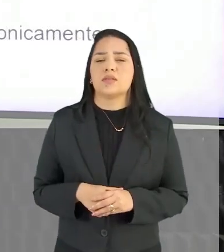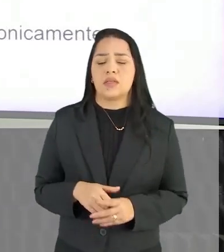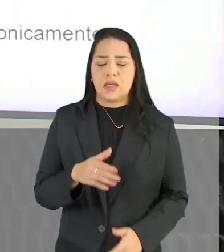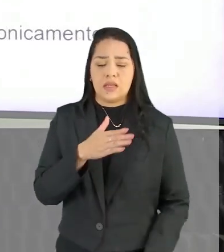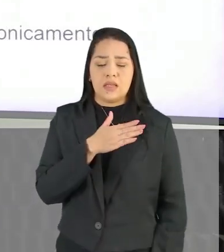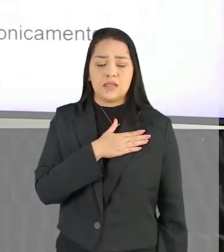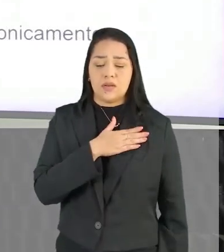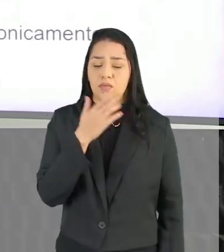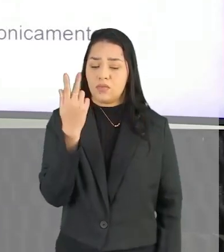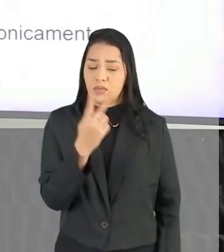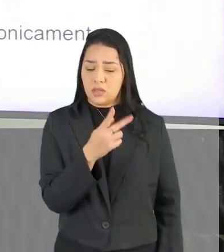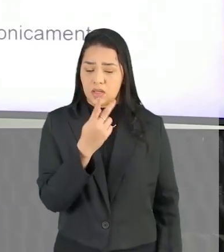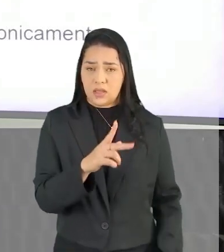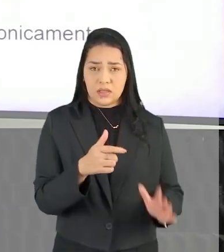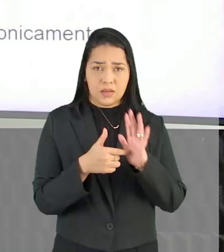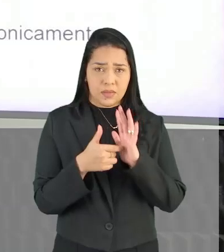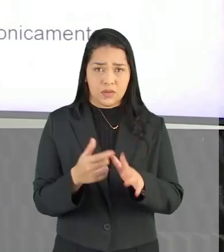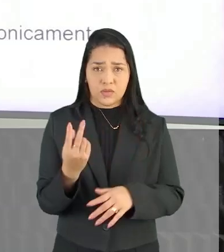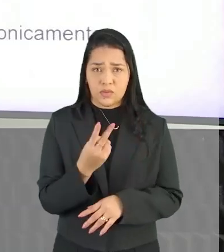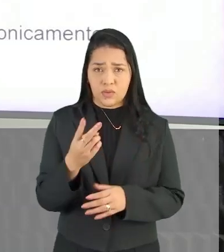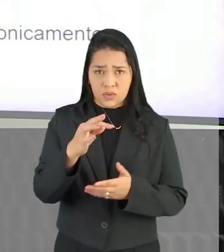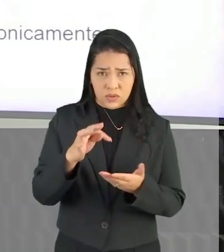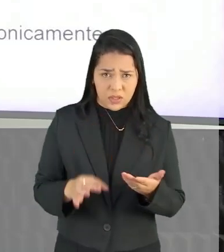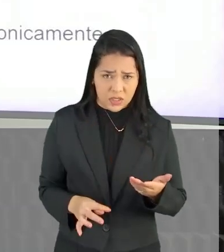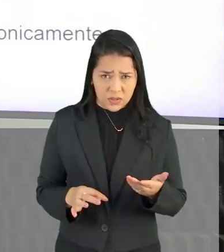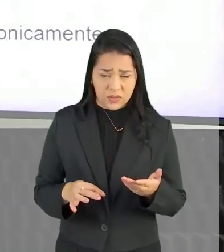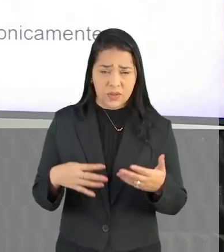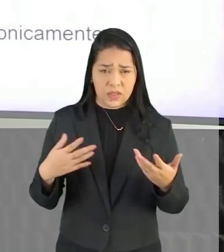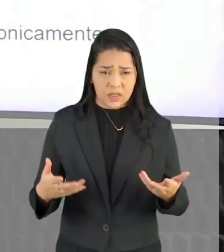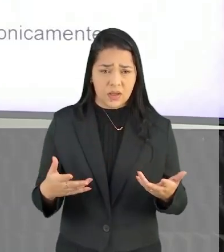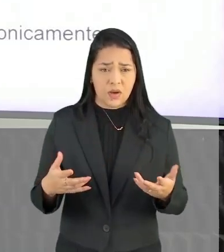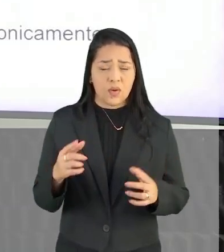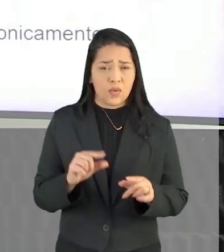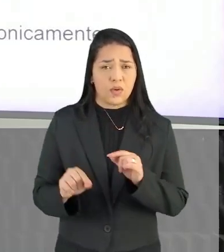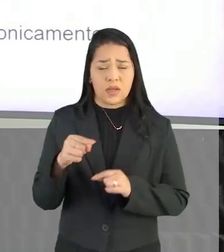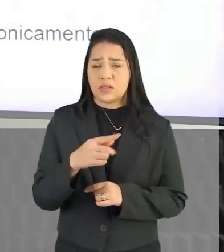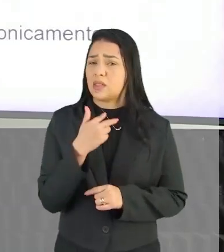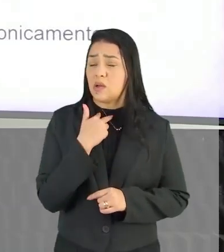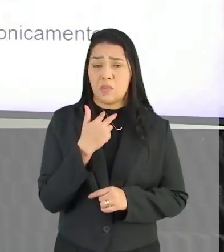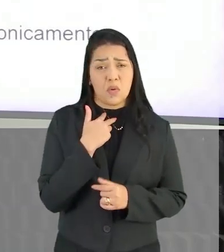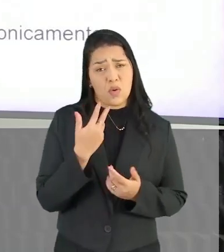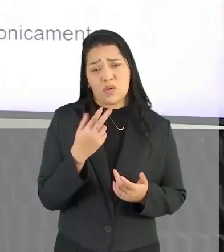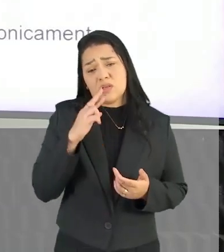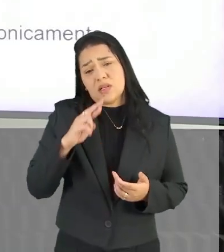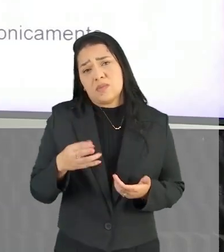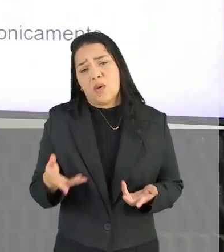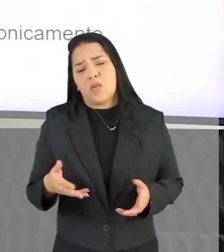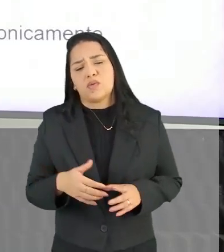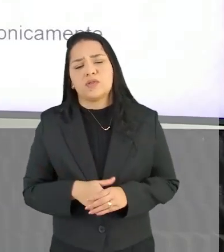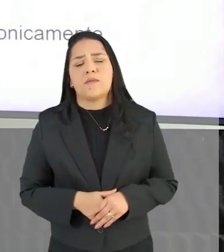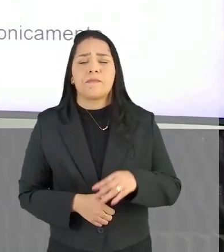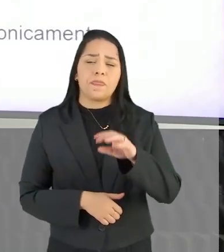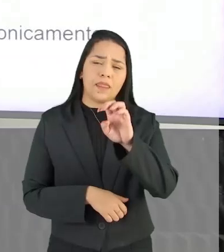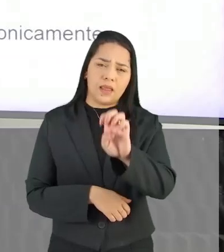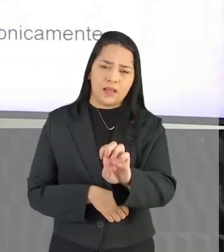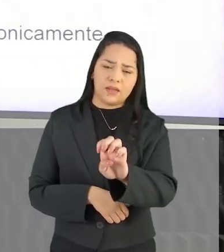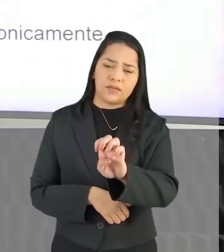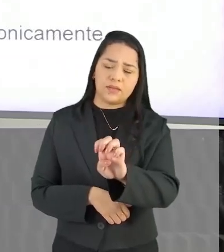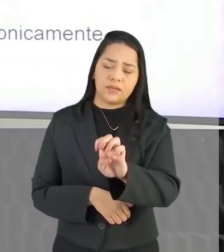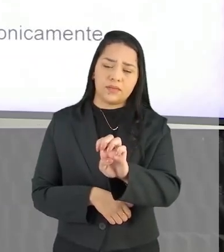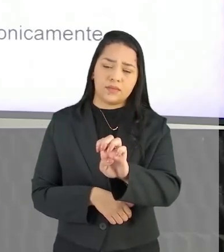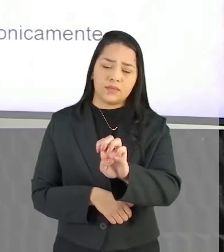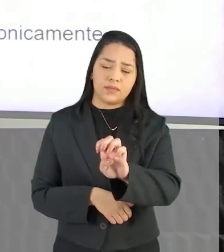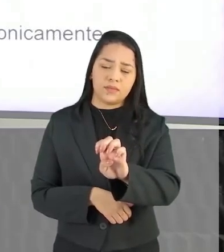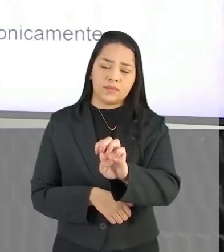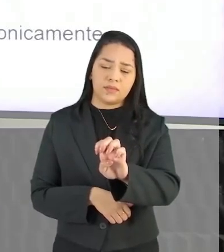nação Que está sendo apresentada Nos dois textos Então, provavelmente Esse aqui não pode ser nosso gabarito Letra E Ambos os